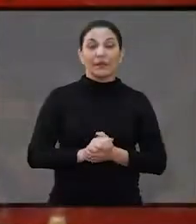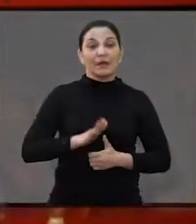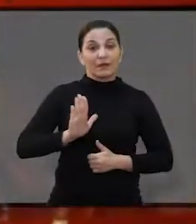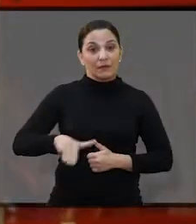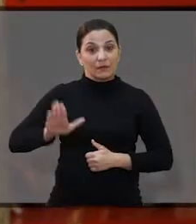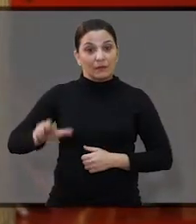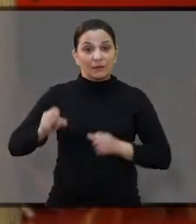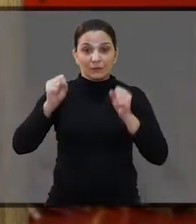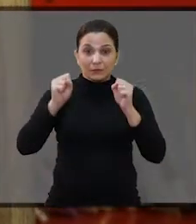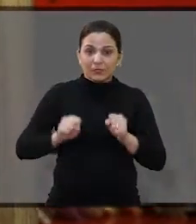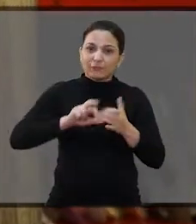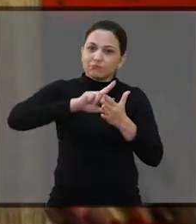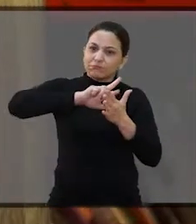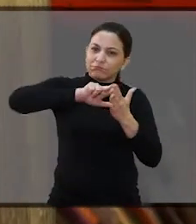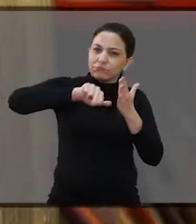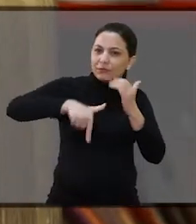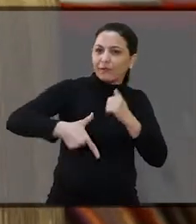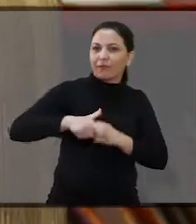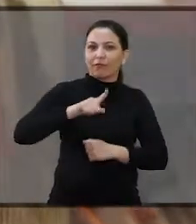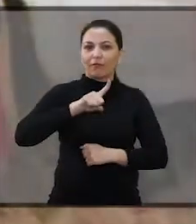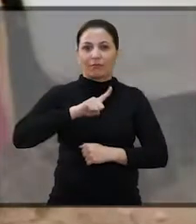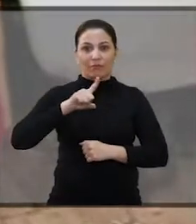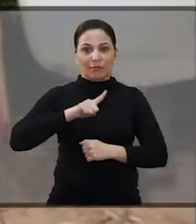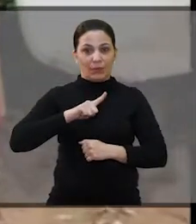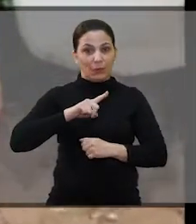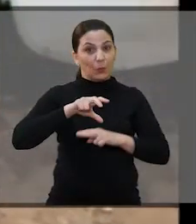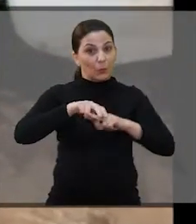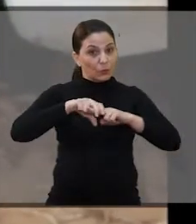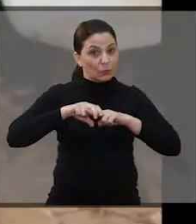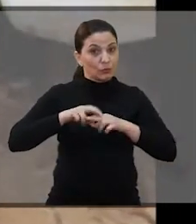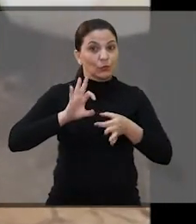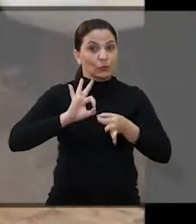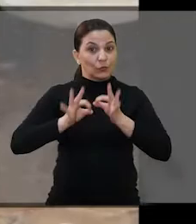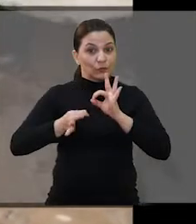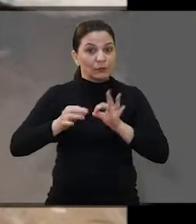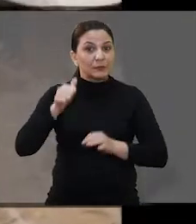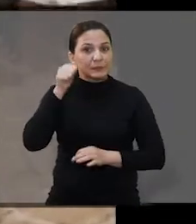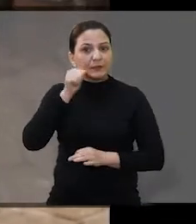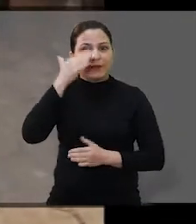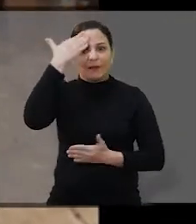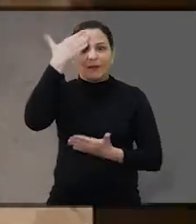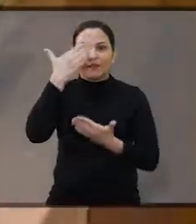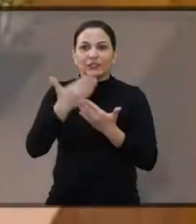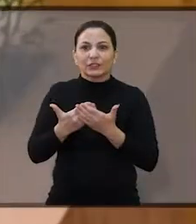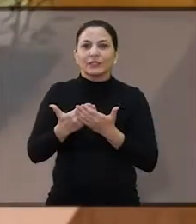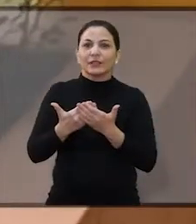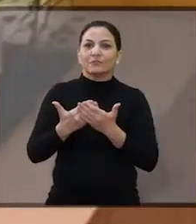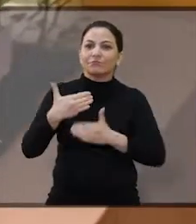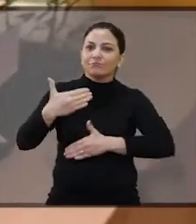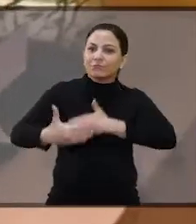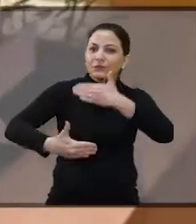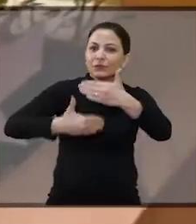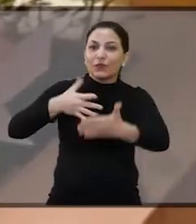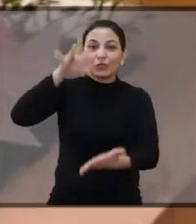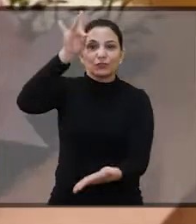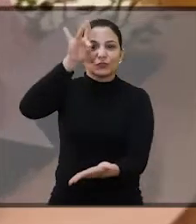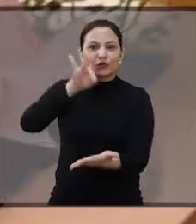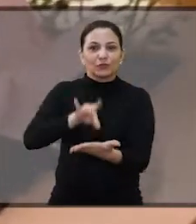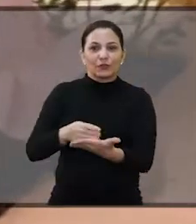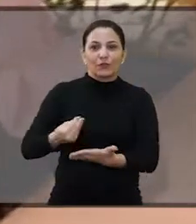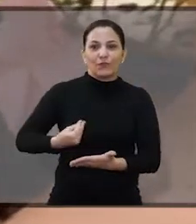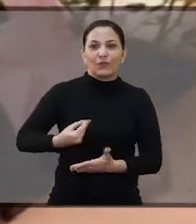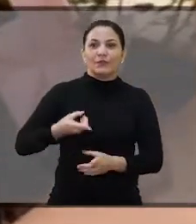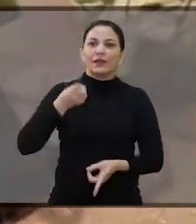Toda criança é um feixe de possibilidades. Por isso, a Oficina das Meninas acredita que pode atuar